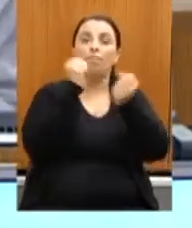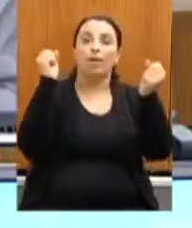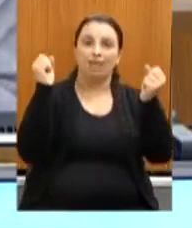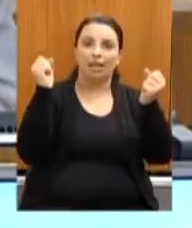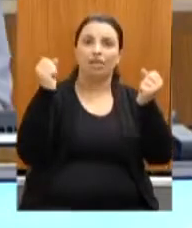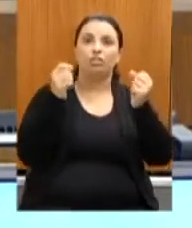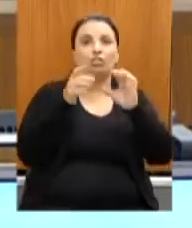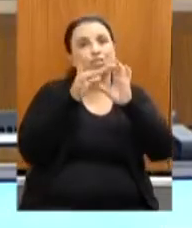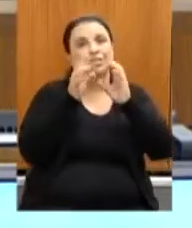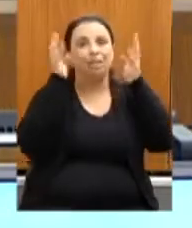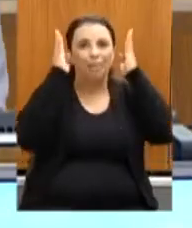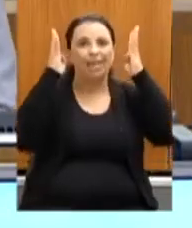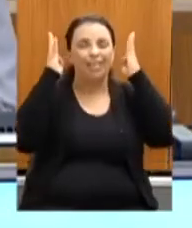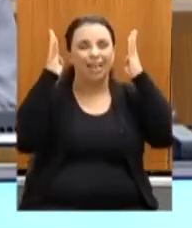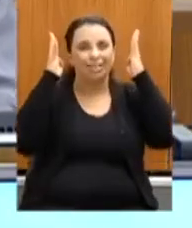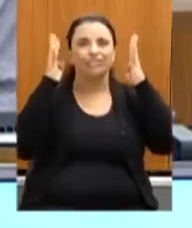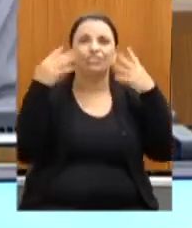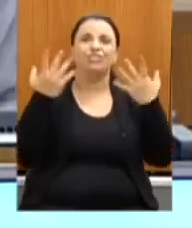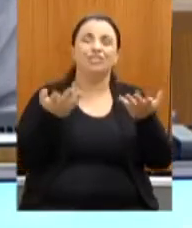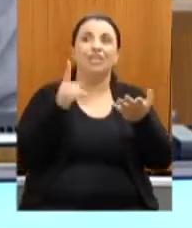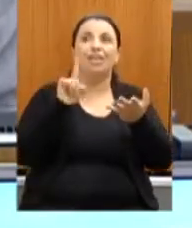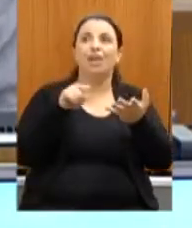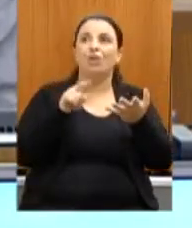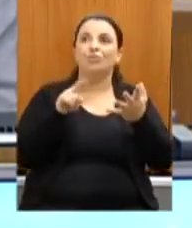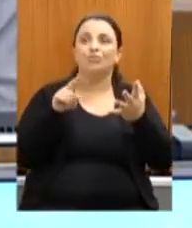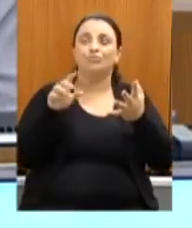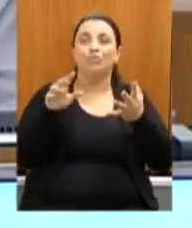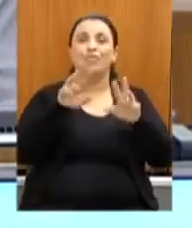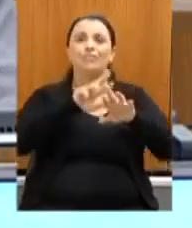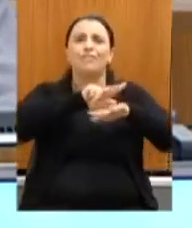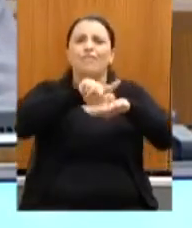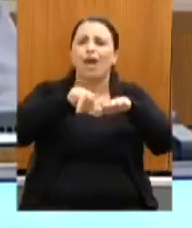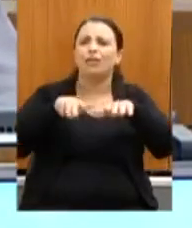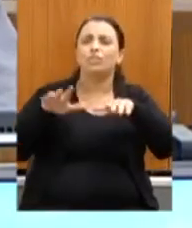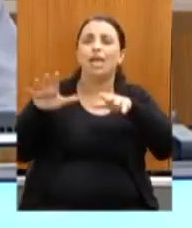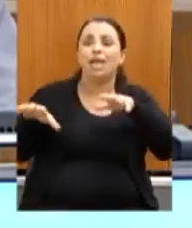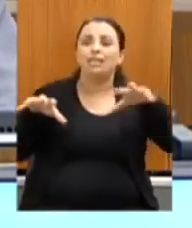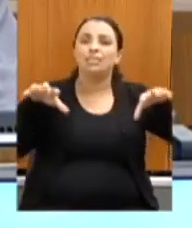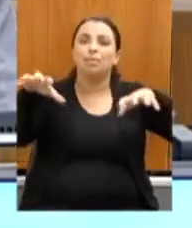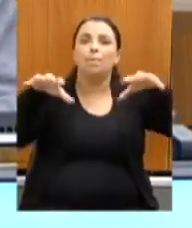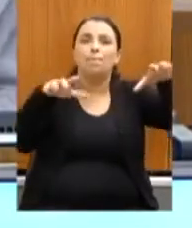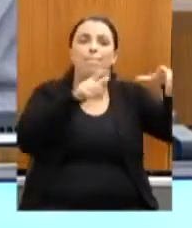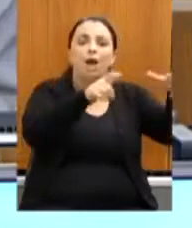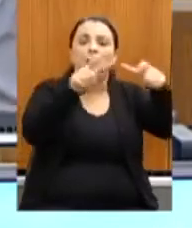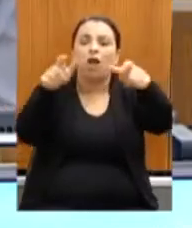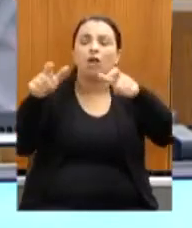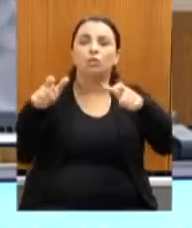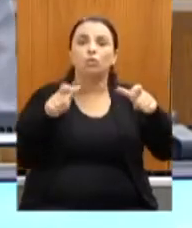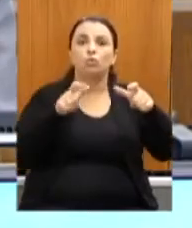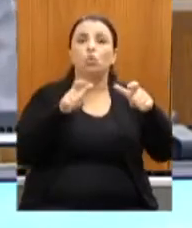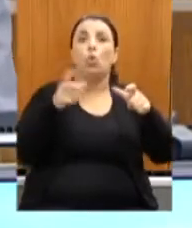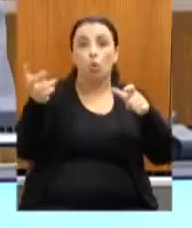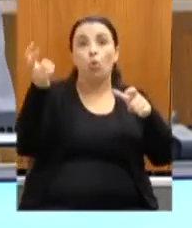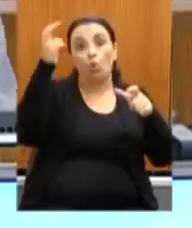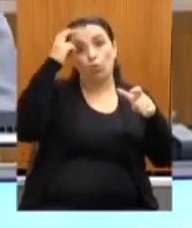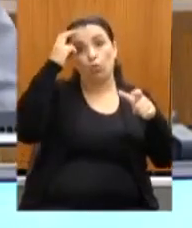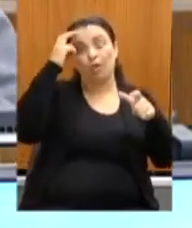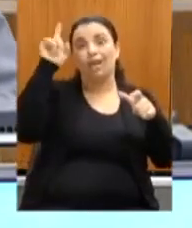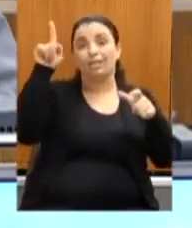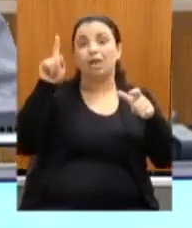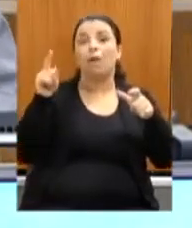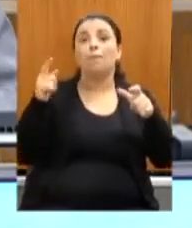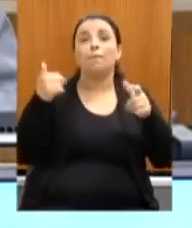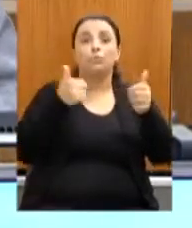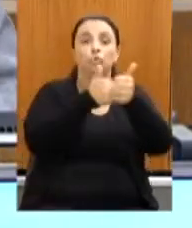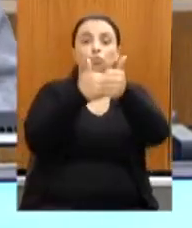é que é o aglomerado de espaços culturais que estão na Praça da Liberdade. Foi totalmente remodelado por um